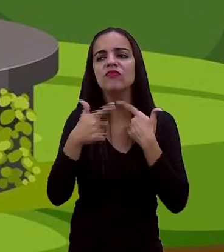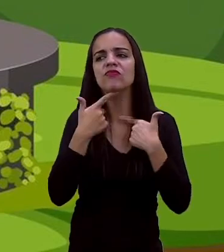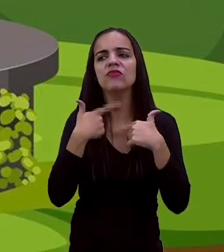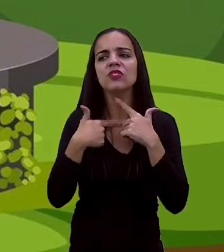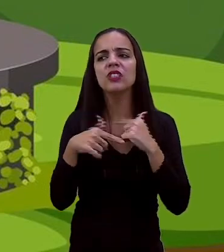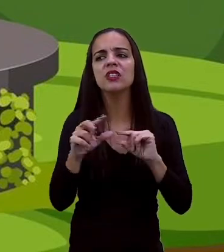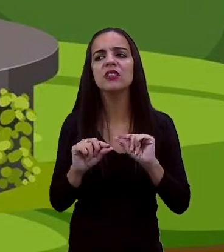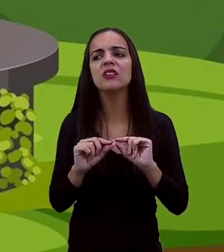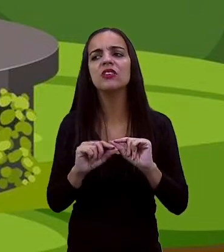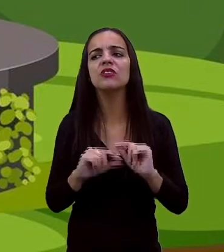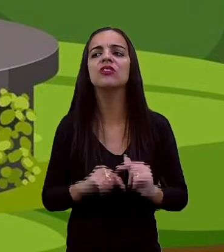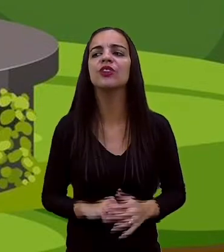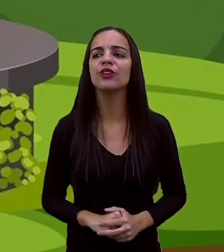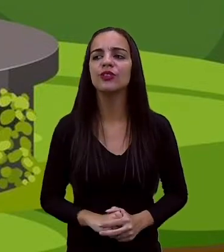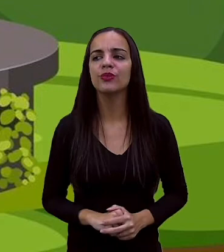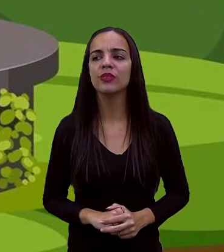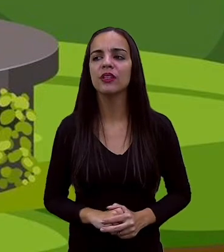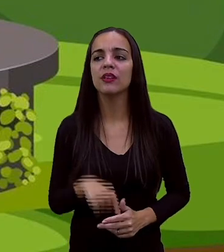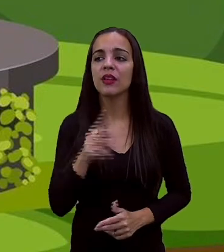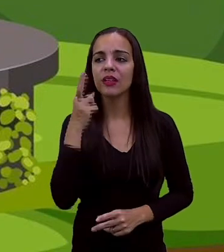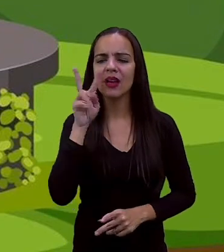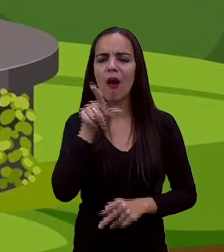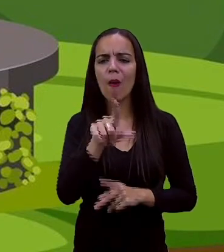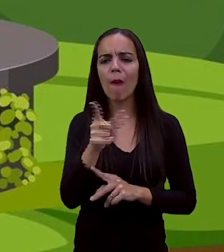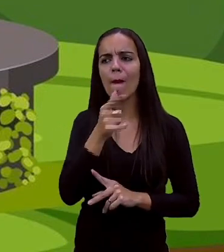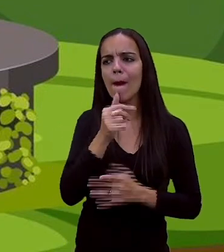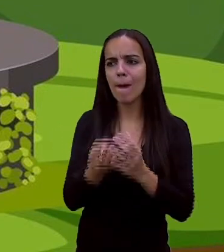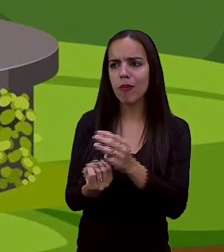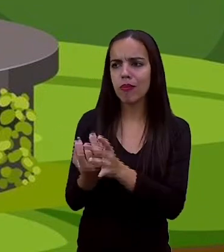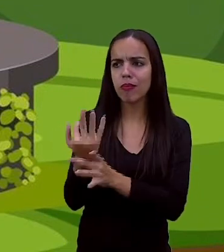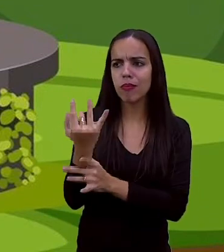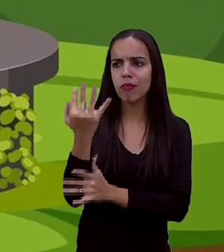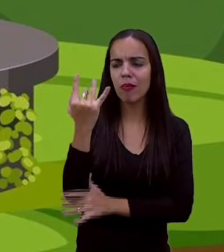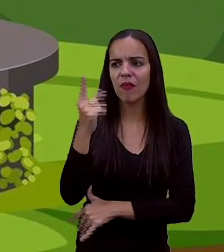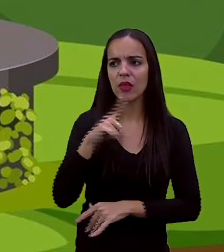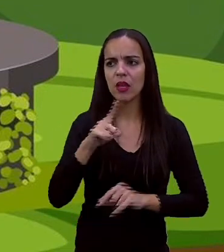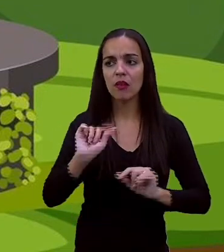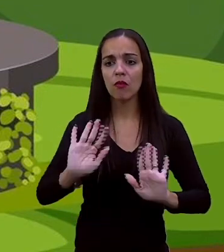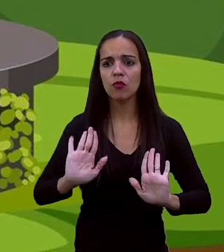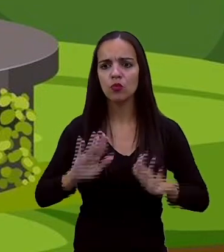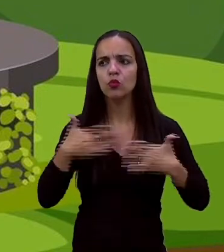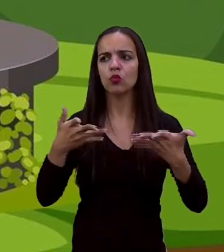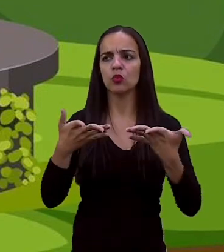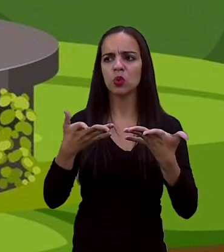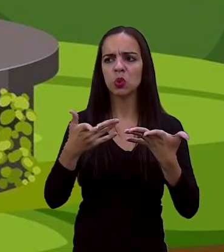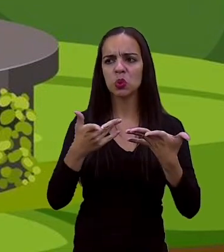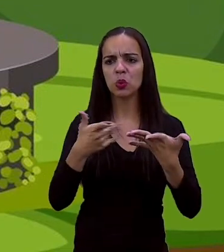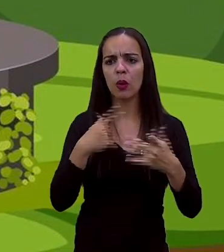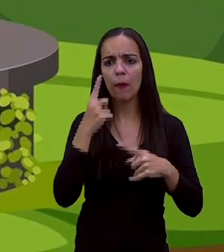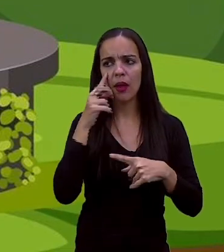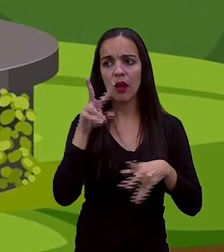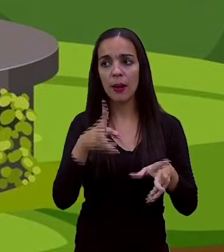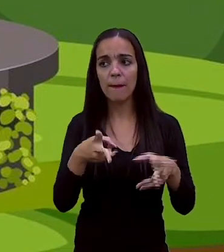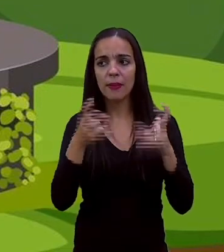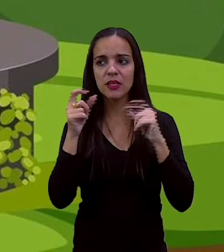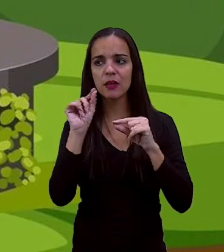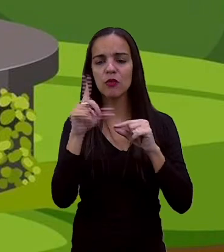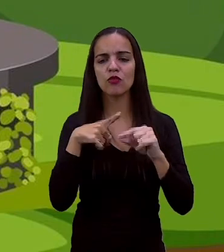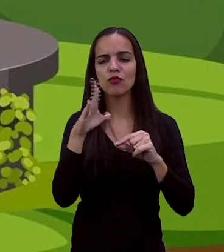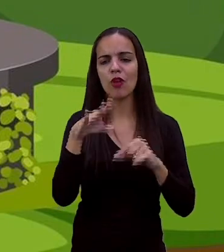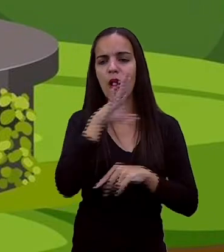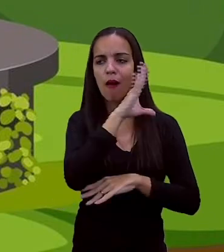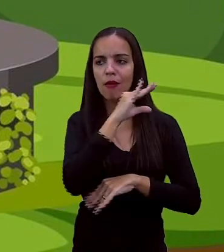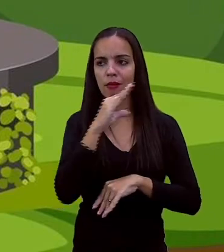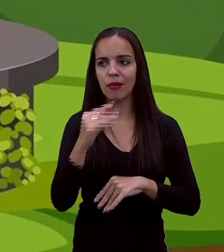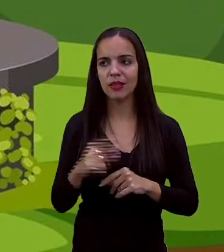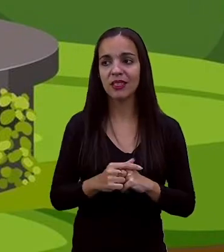fonte oculta nele. A verdade. Que logo encheu de susto. E logo também de um orgulho. Antes de jamais sentido.